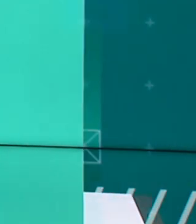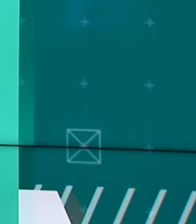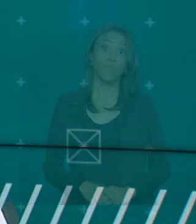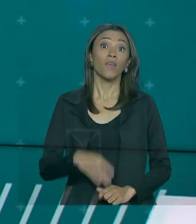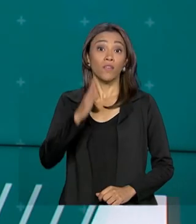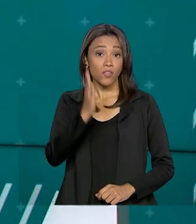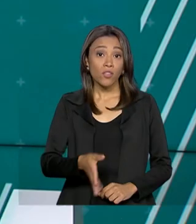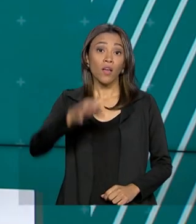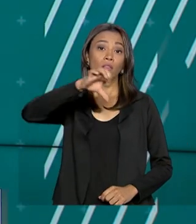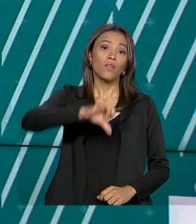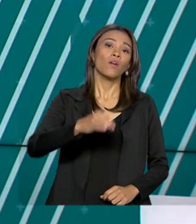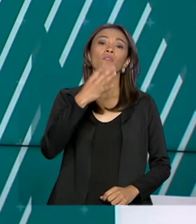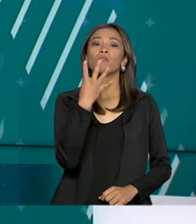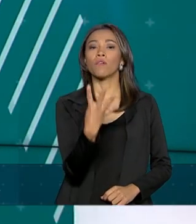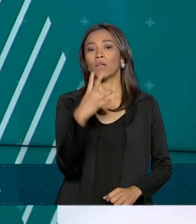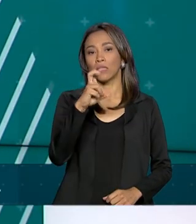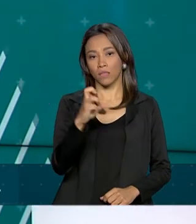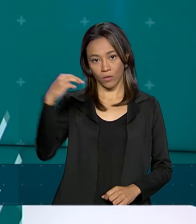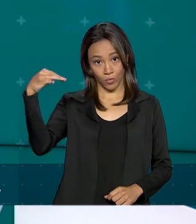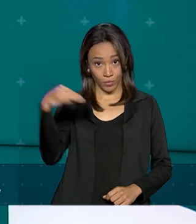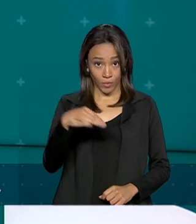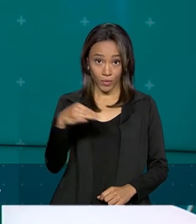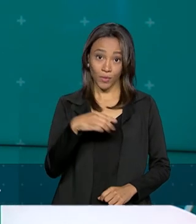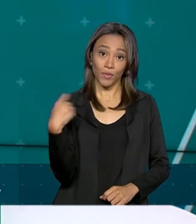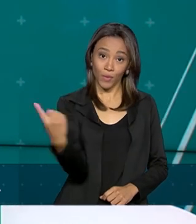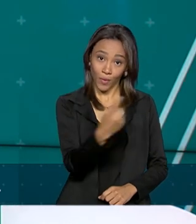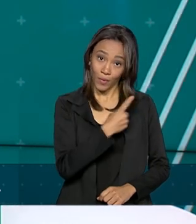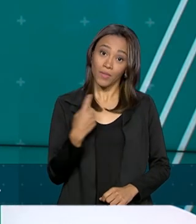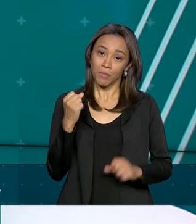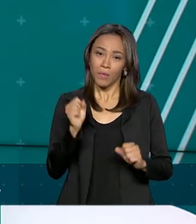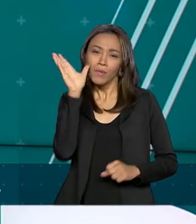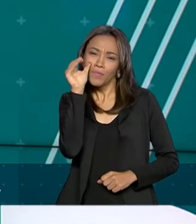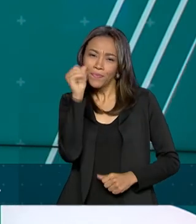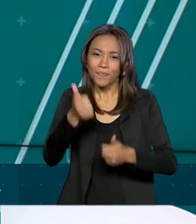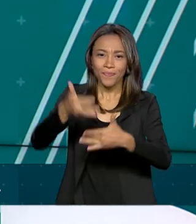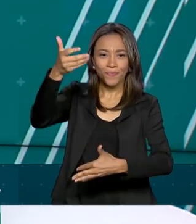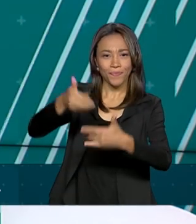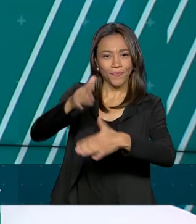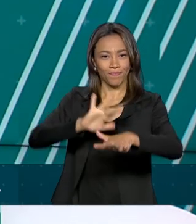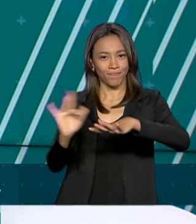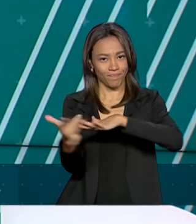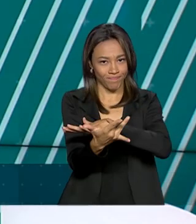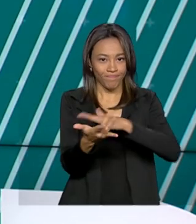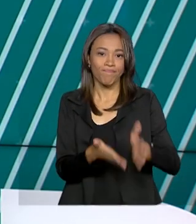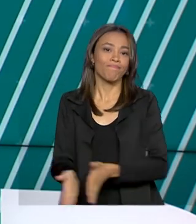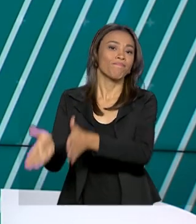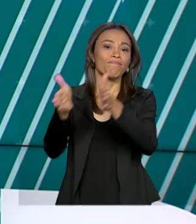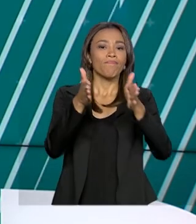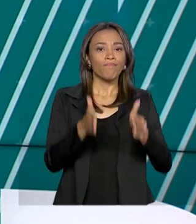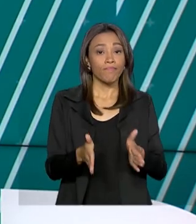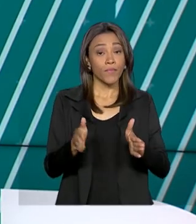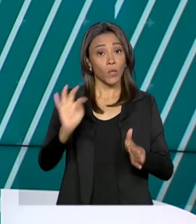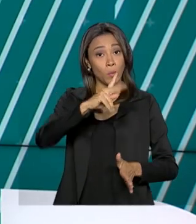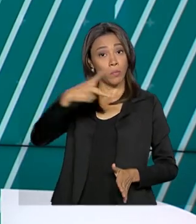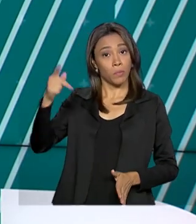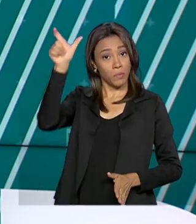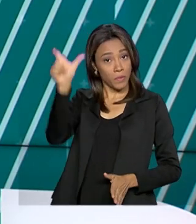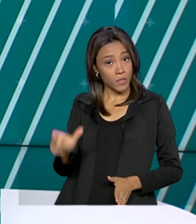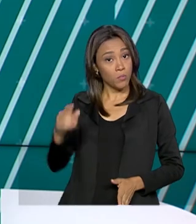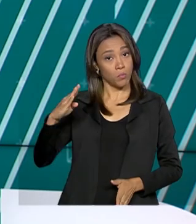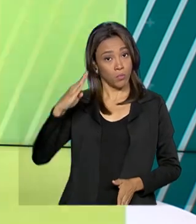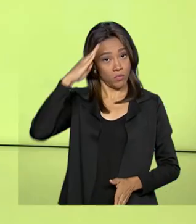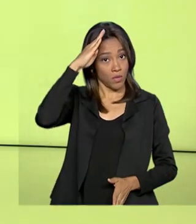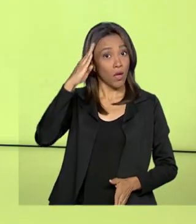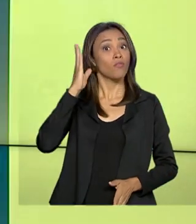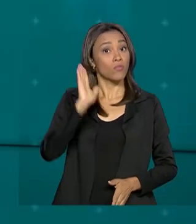São 9 horas e 45 minutos, estamos ao vivo também pelas redes sociais. O presidente Jair Bolsonaro